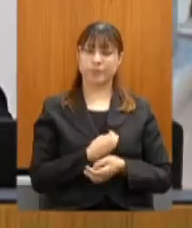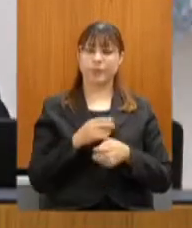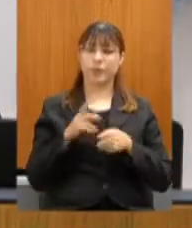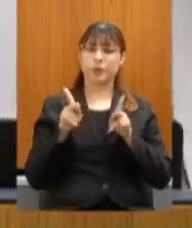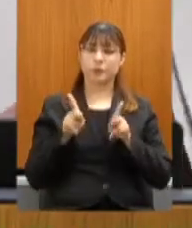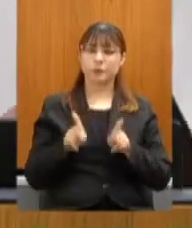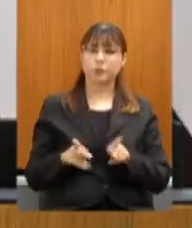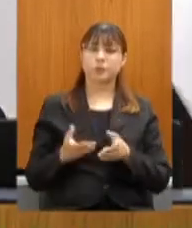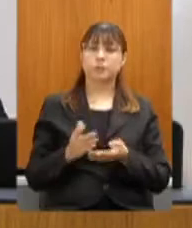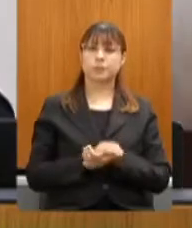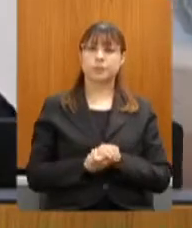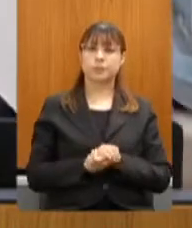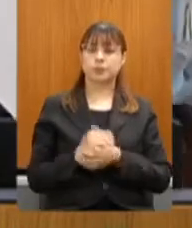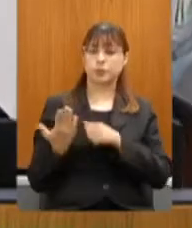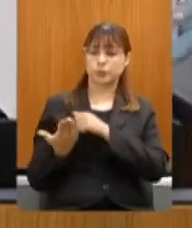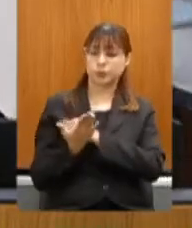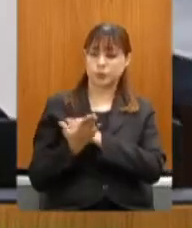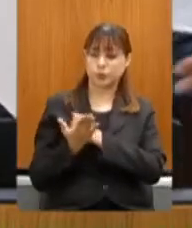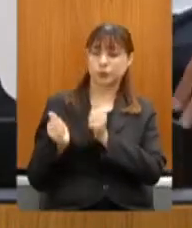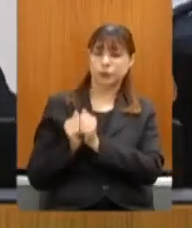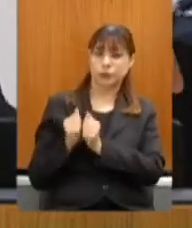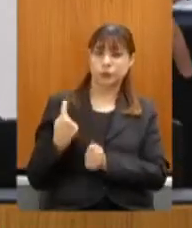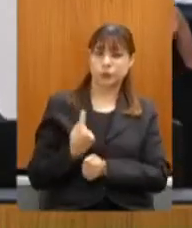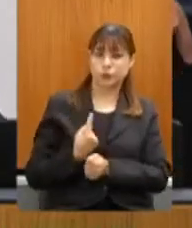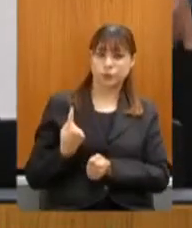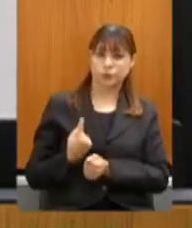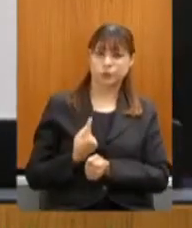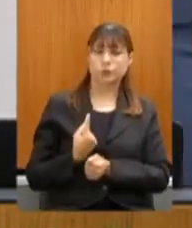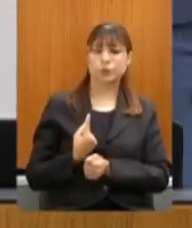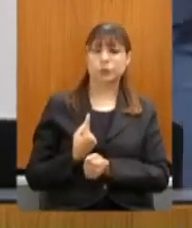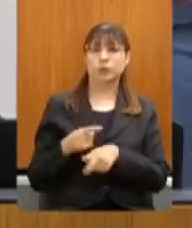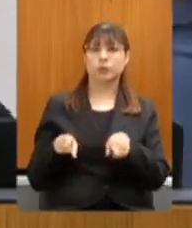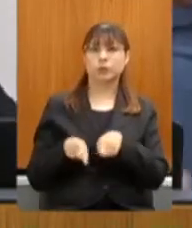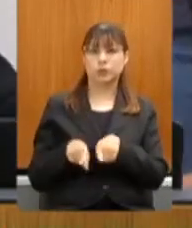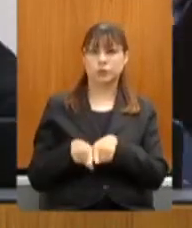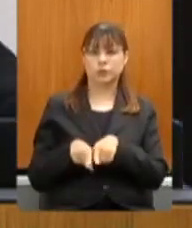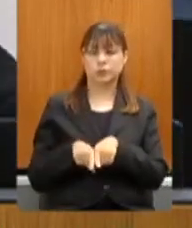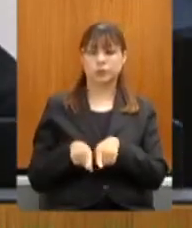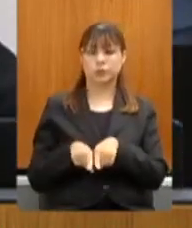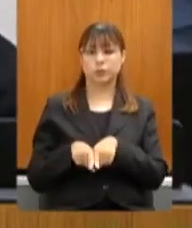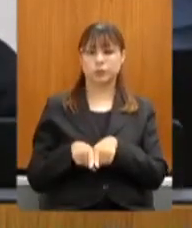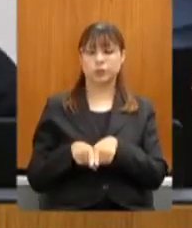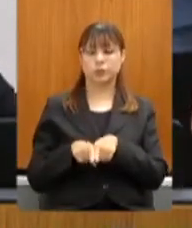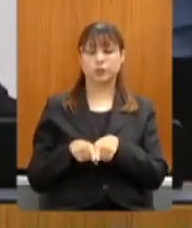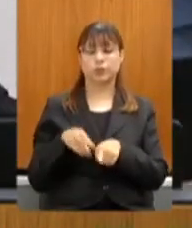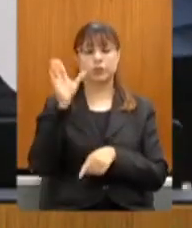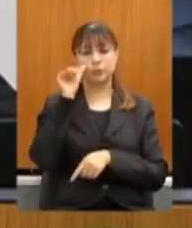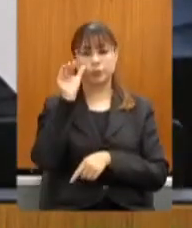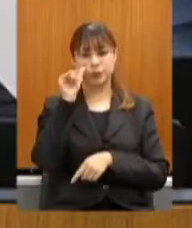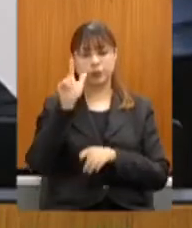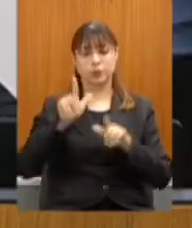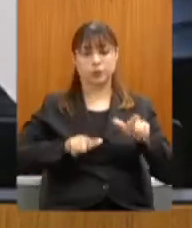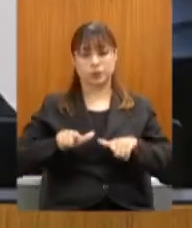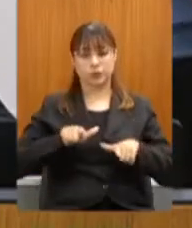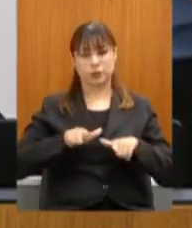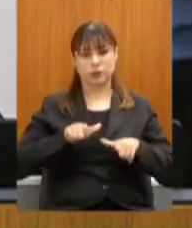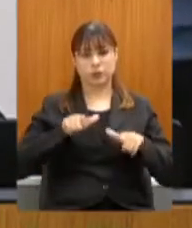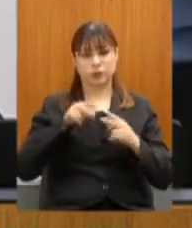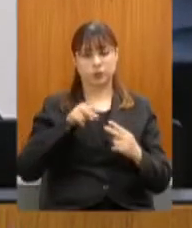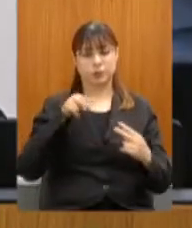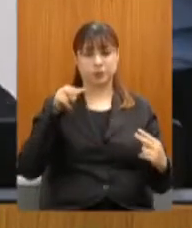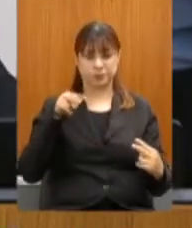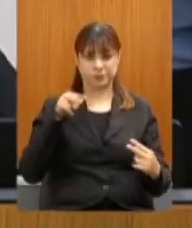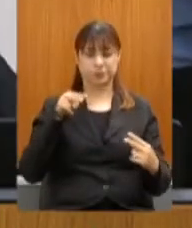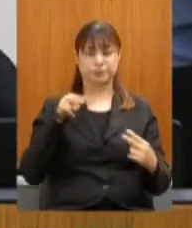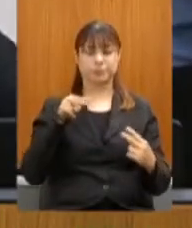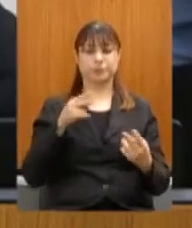aqui, de forma presencial, e os nossos consultores, que também estão nos acompanhando e trabalhando de forma online.